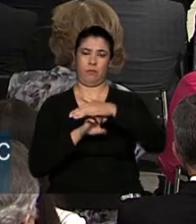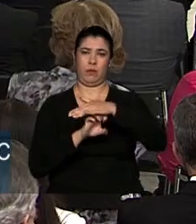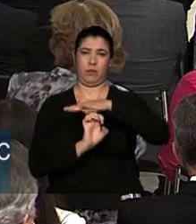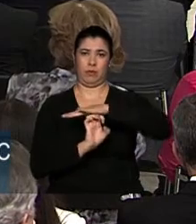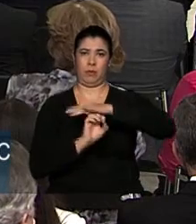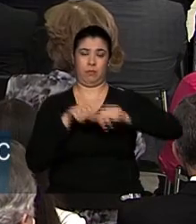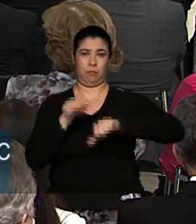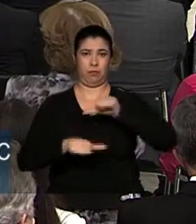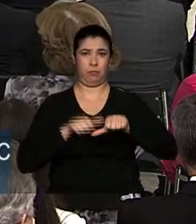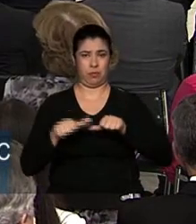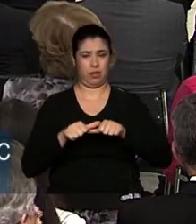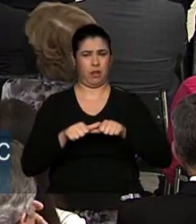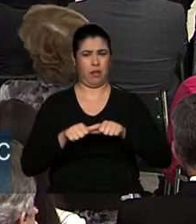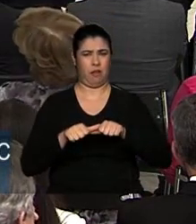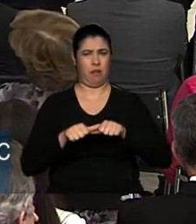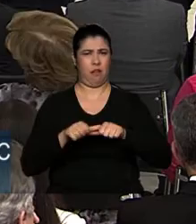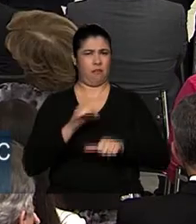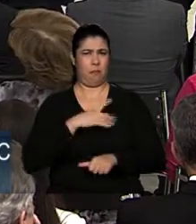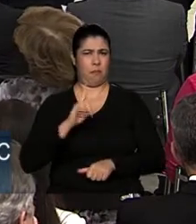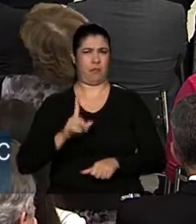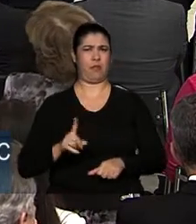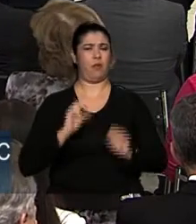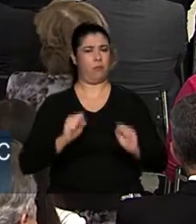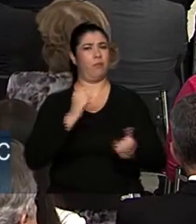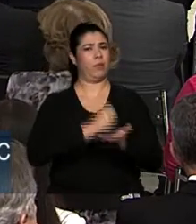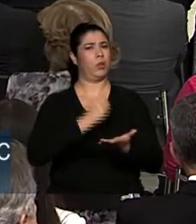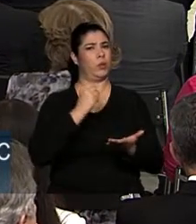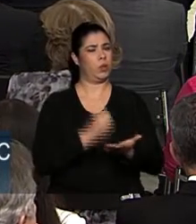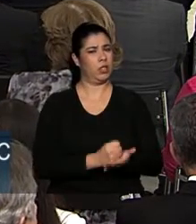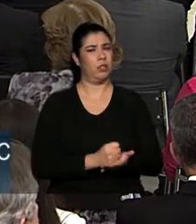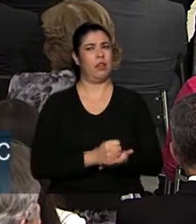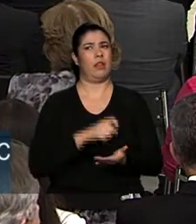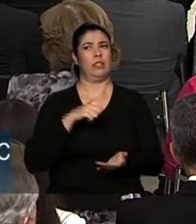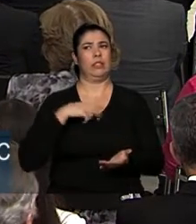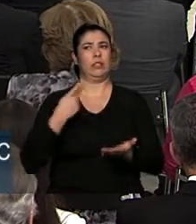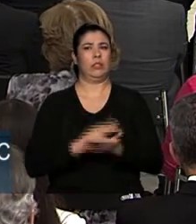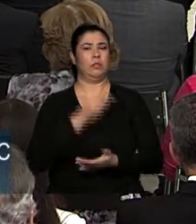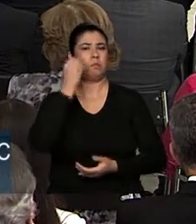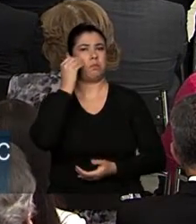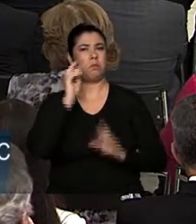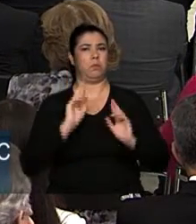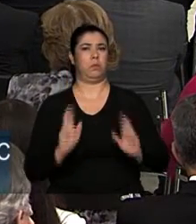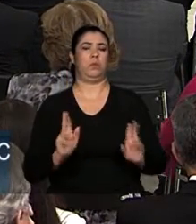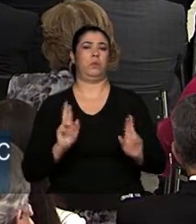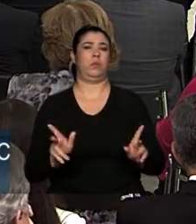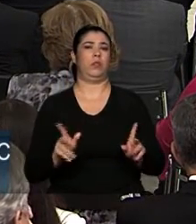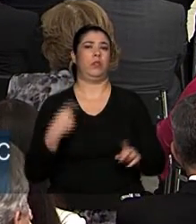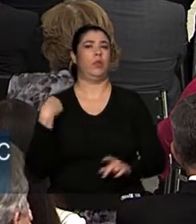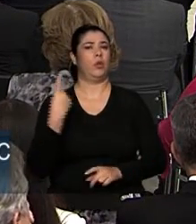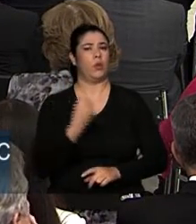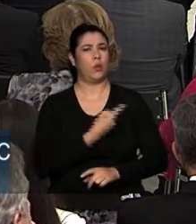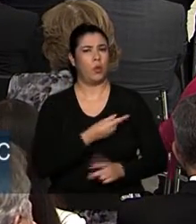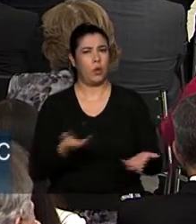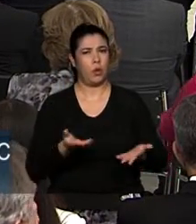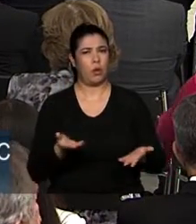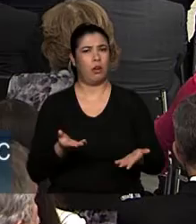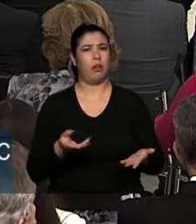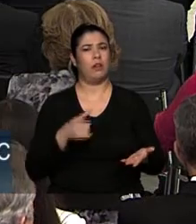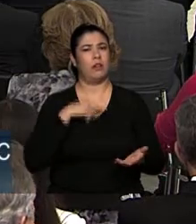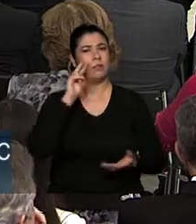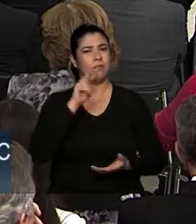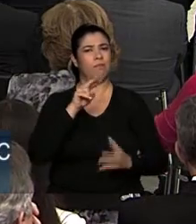pode contratar. Mesmo numa situação adversa, presidente, pela qual nós estamos passando na economia,